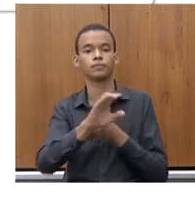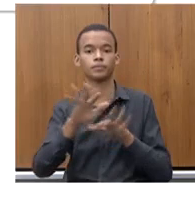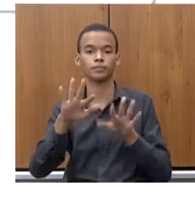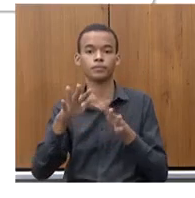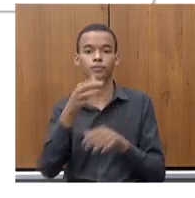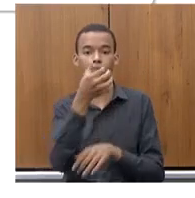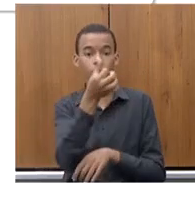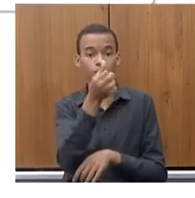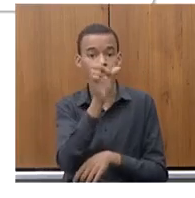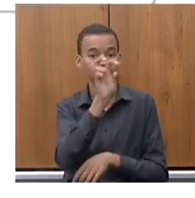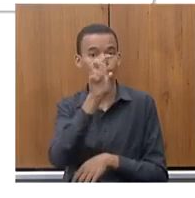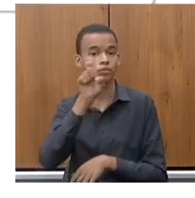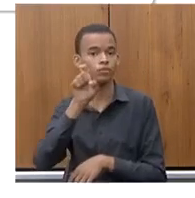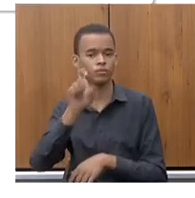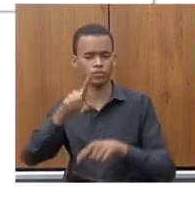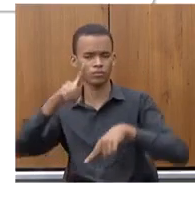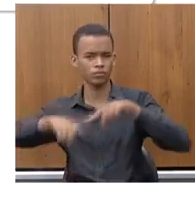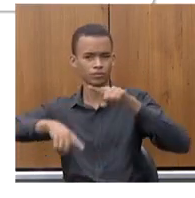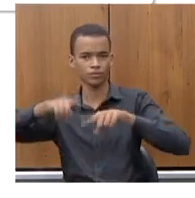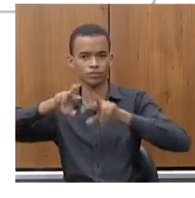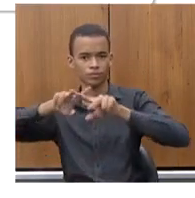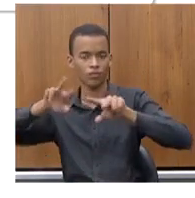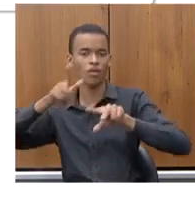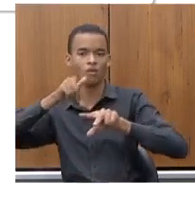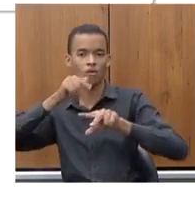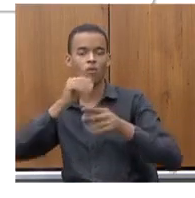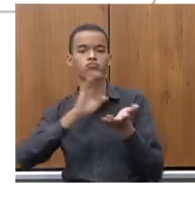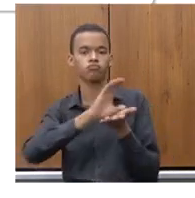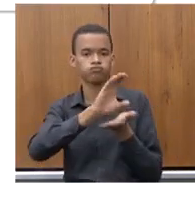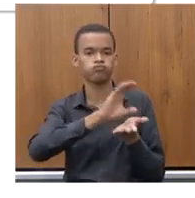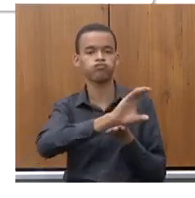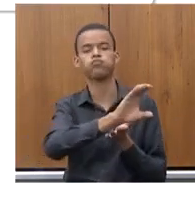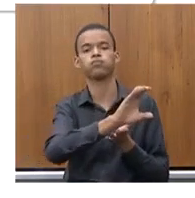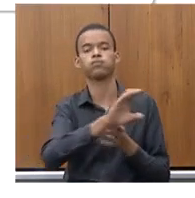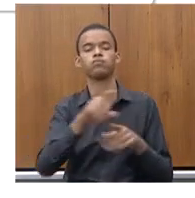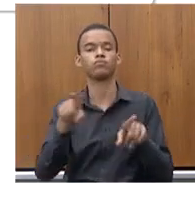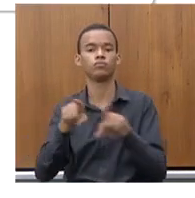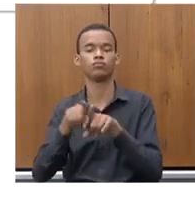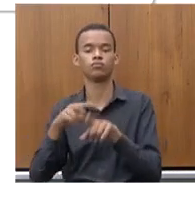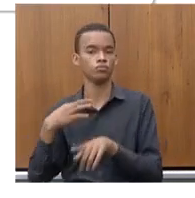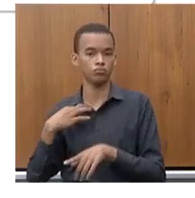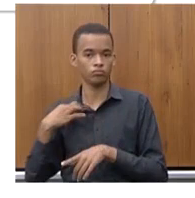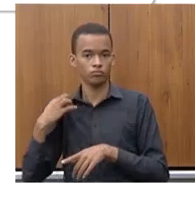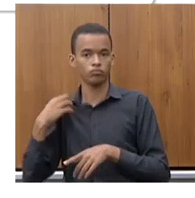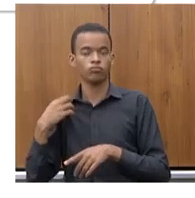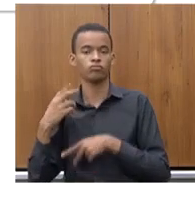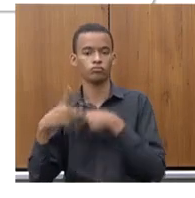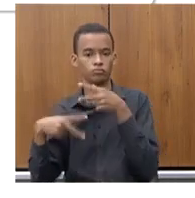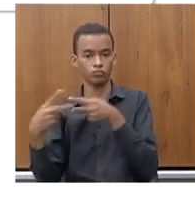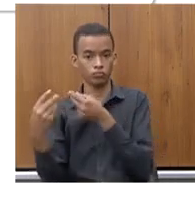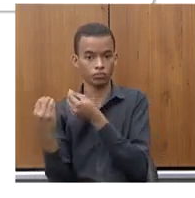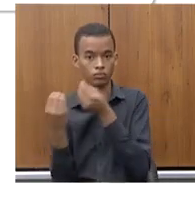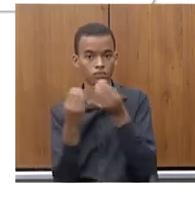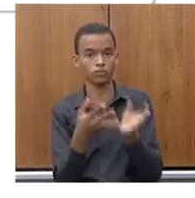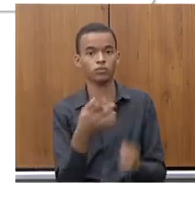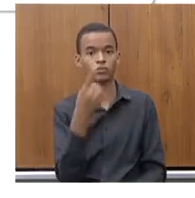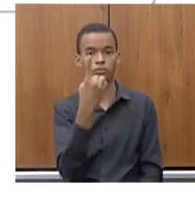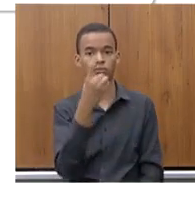entregues em 2022 e de doações tivemos doação de 183